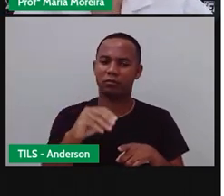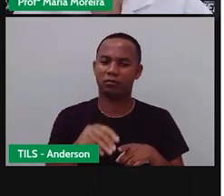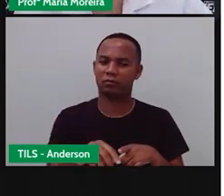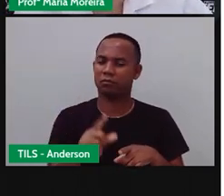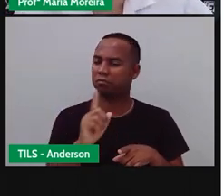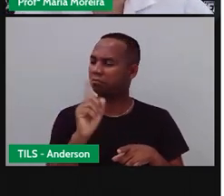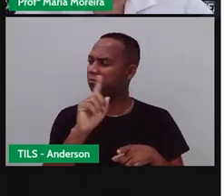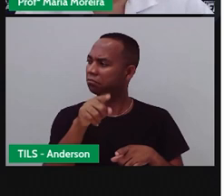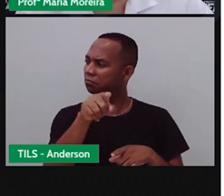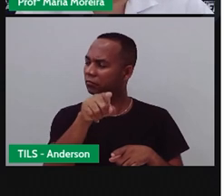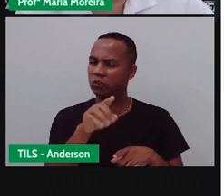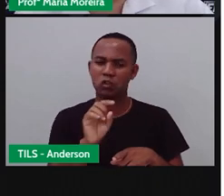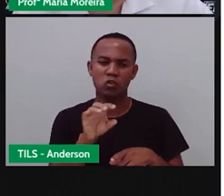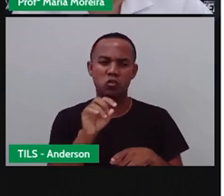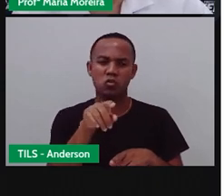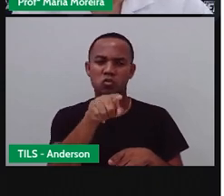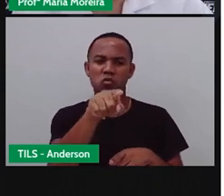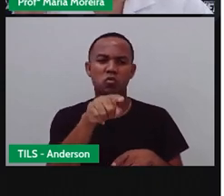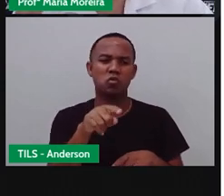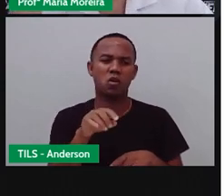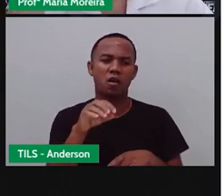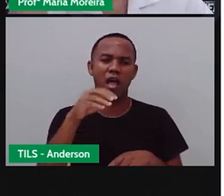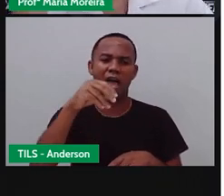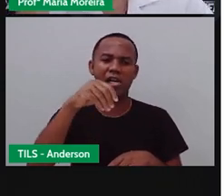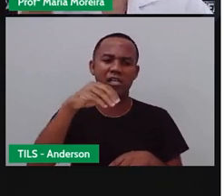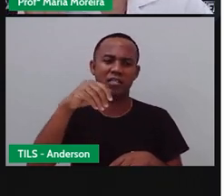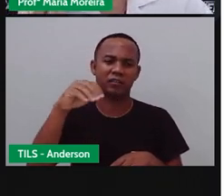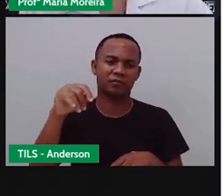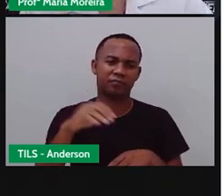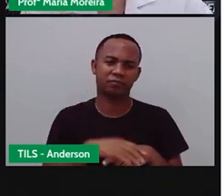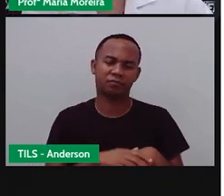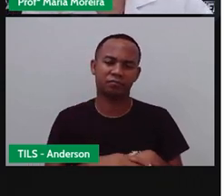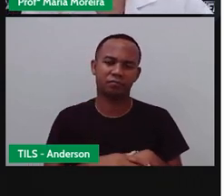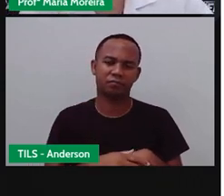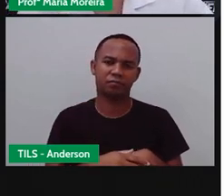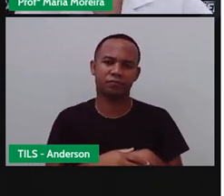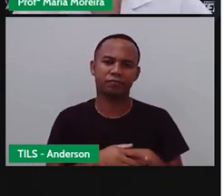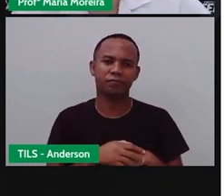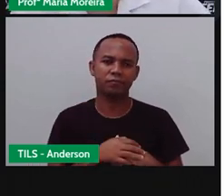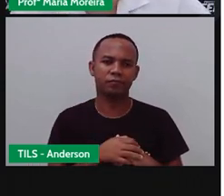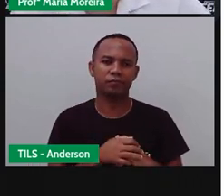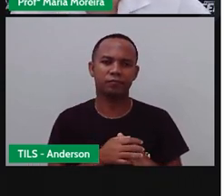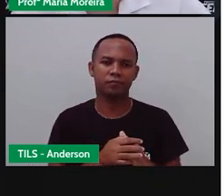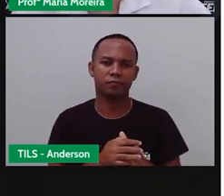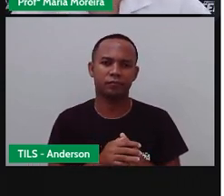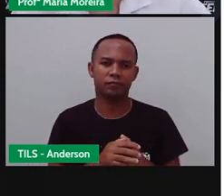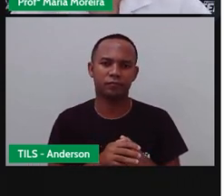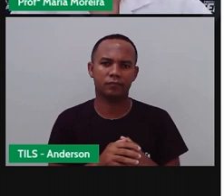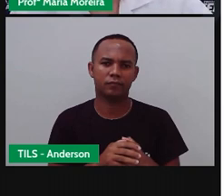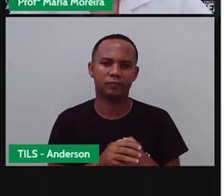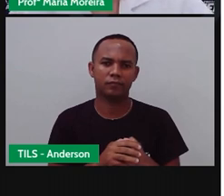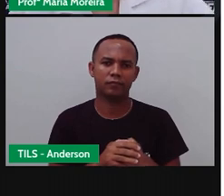Geralmente, não é necessariamente só água. Mas ele é meio oleoso, né? E aquela queda ali, eles calculam.